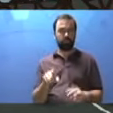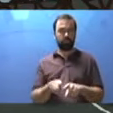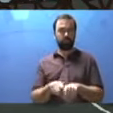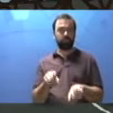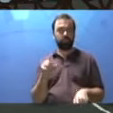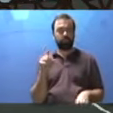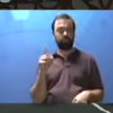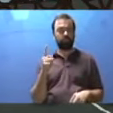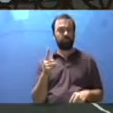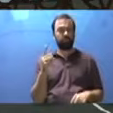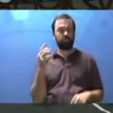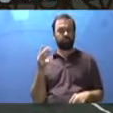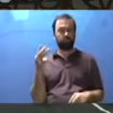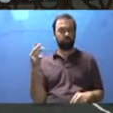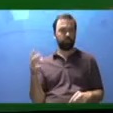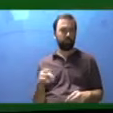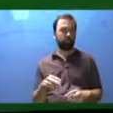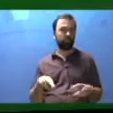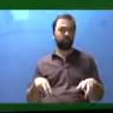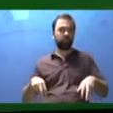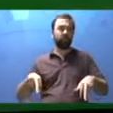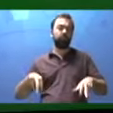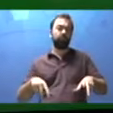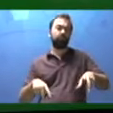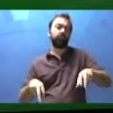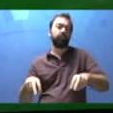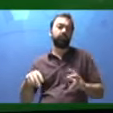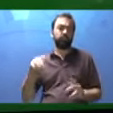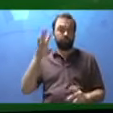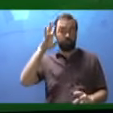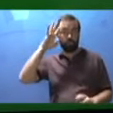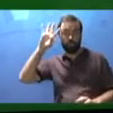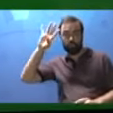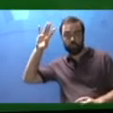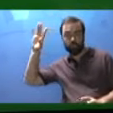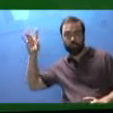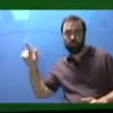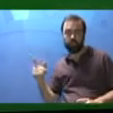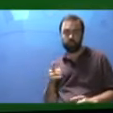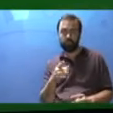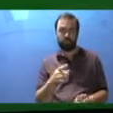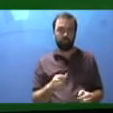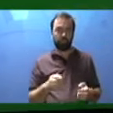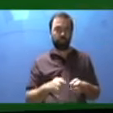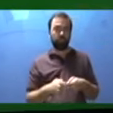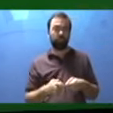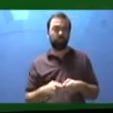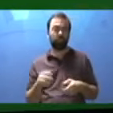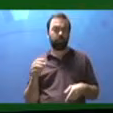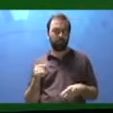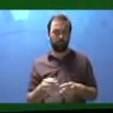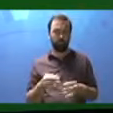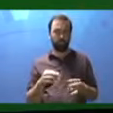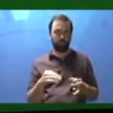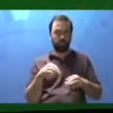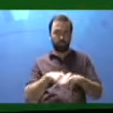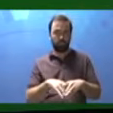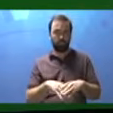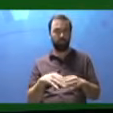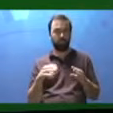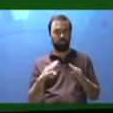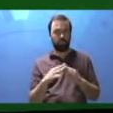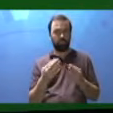133. Neste passeio imaginário que você fez pela sua